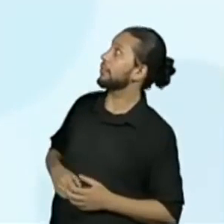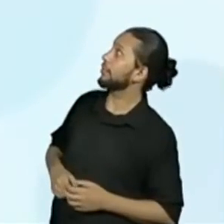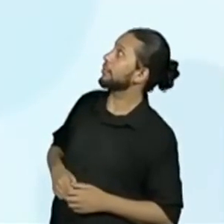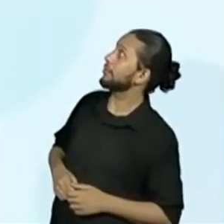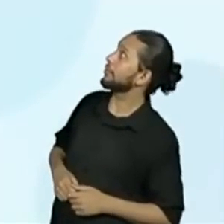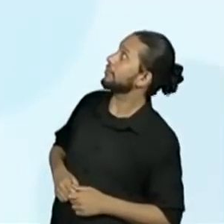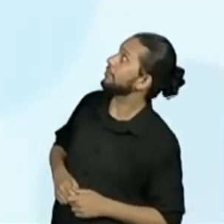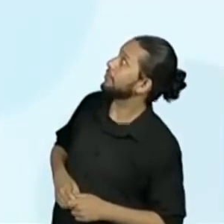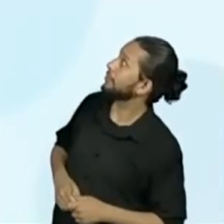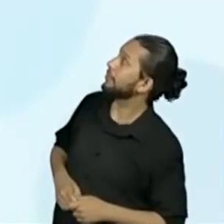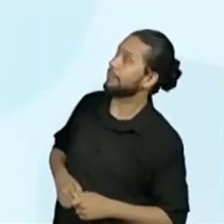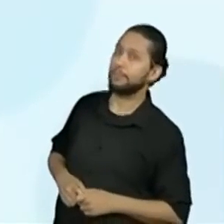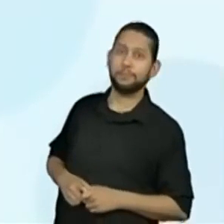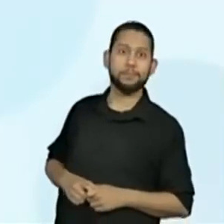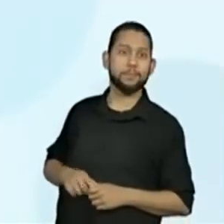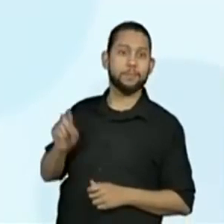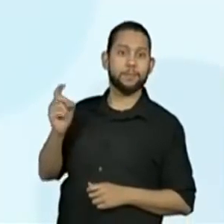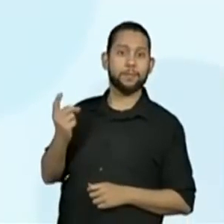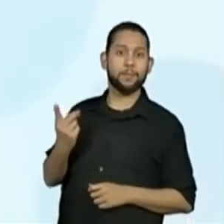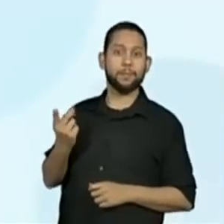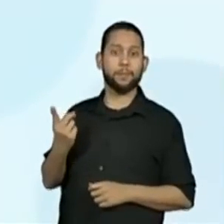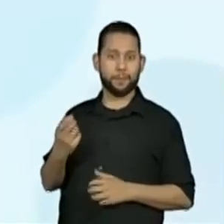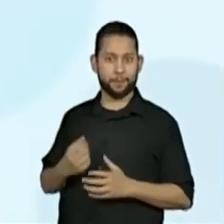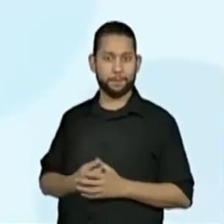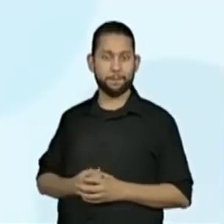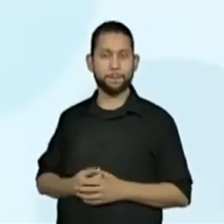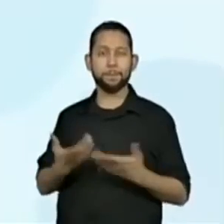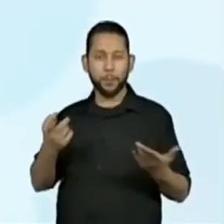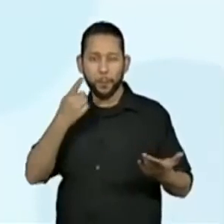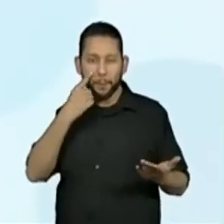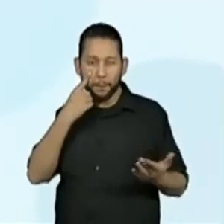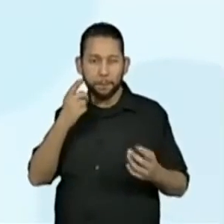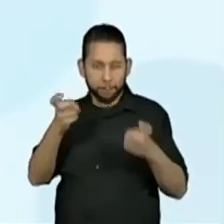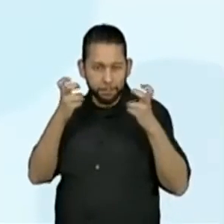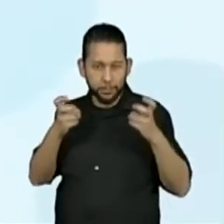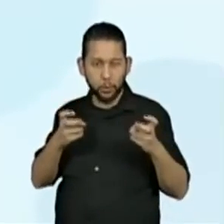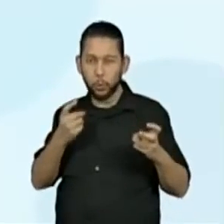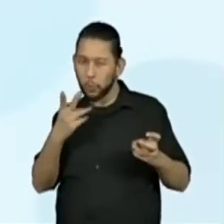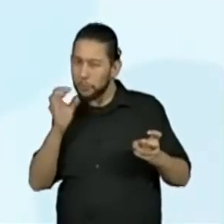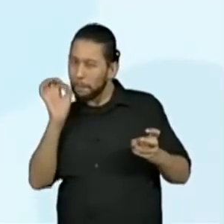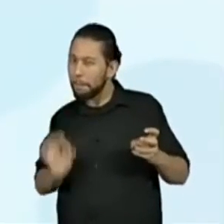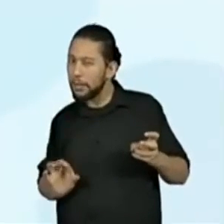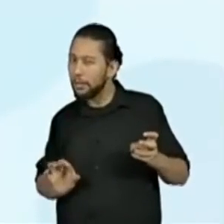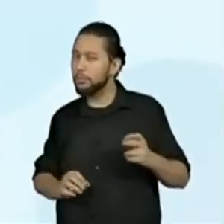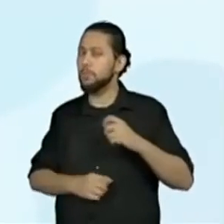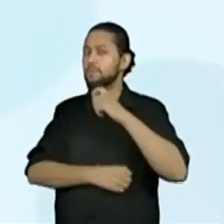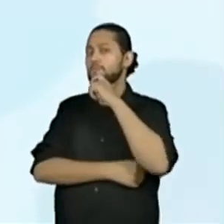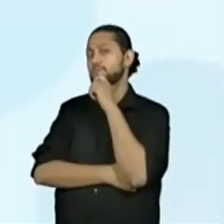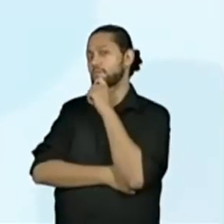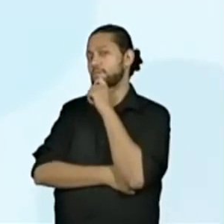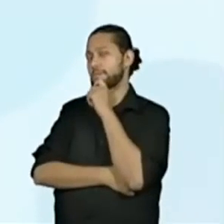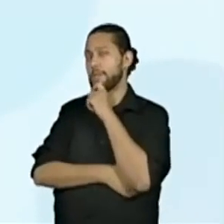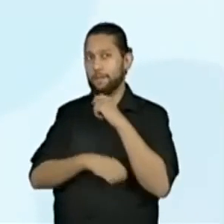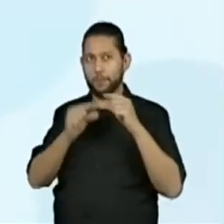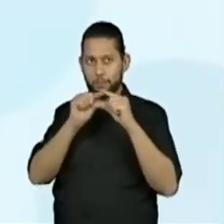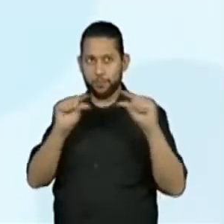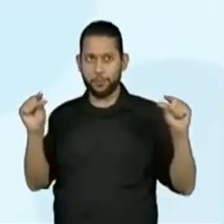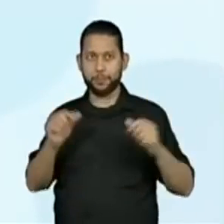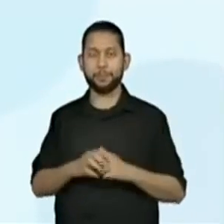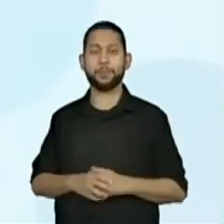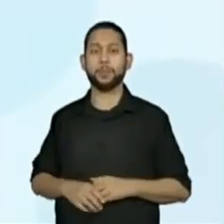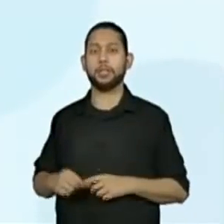Vamos colocar o 12. Porque, vamos verificar, então, se procede essa expressão.